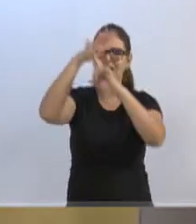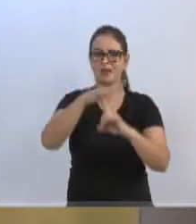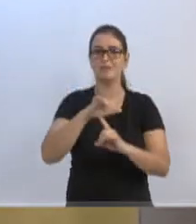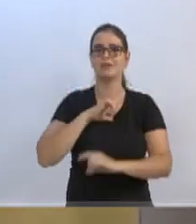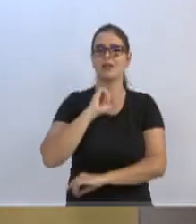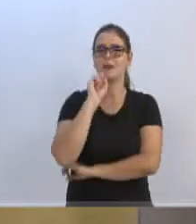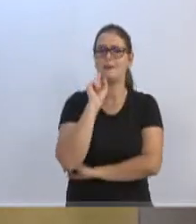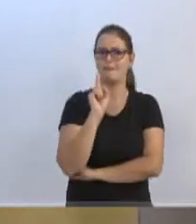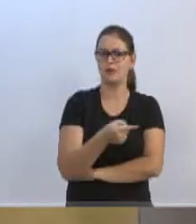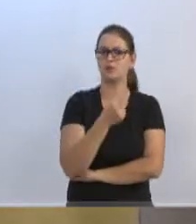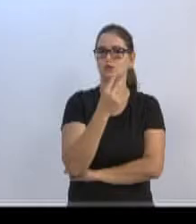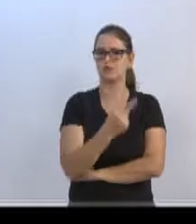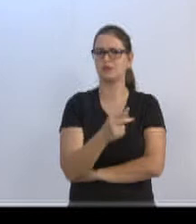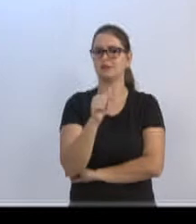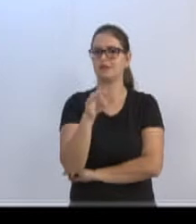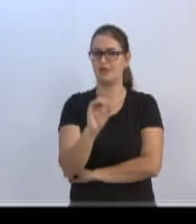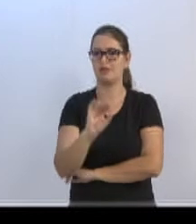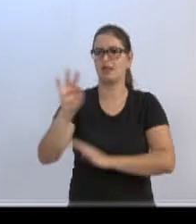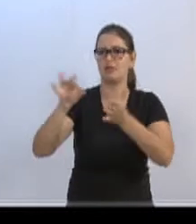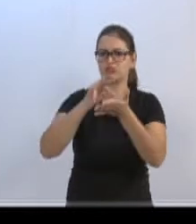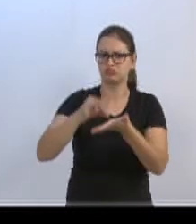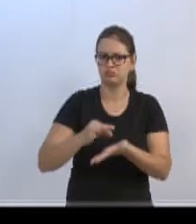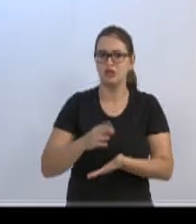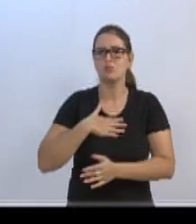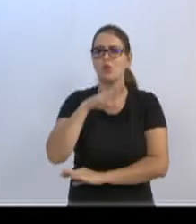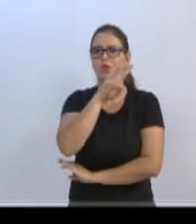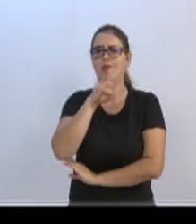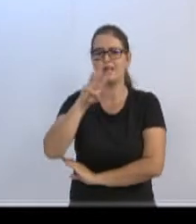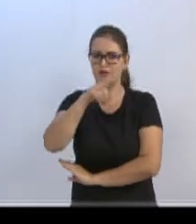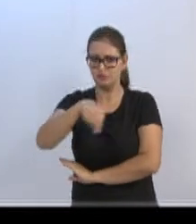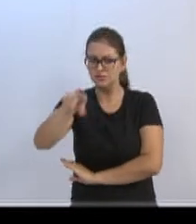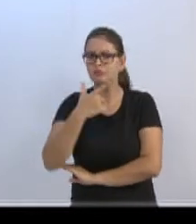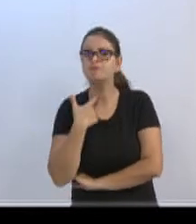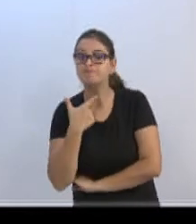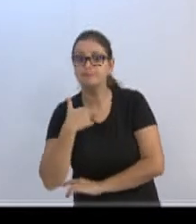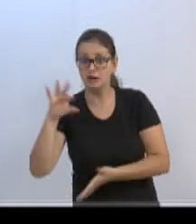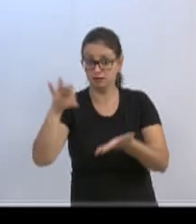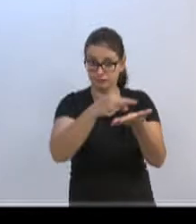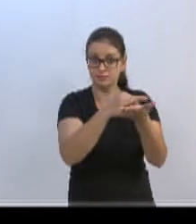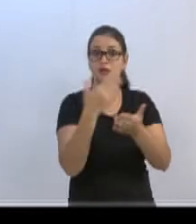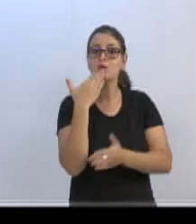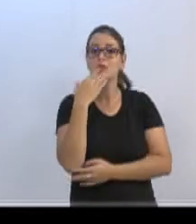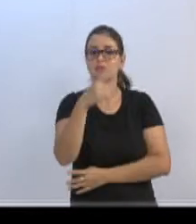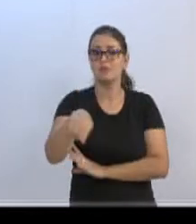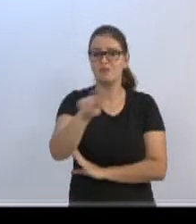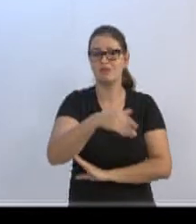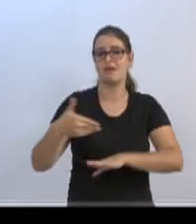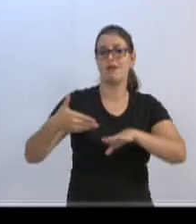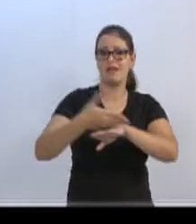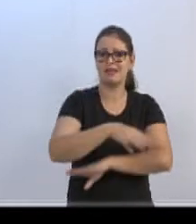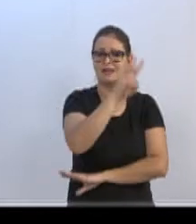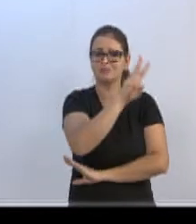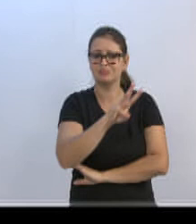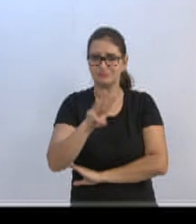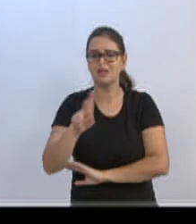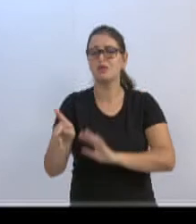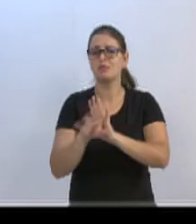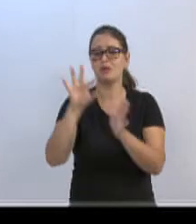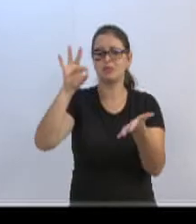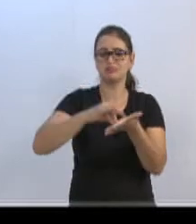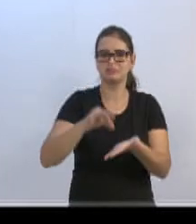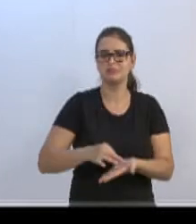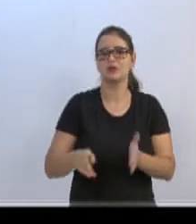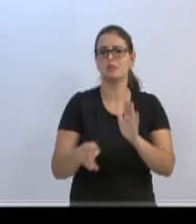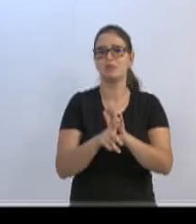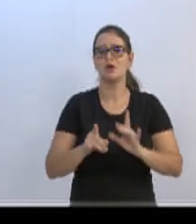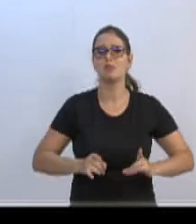.270 assinaturas. Eu tenho no meu link, para quem quiser estar votando lá. Até peço para que todos entrem lá e façam. Um abaixo assinado